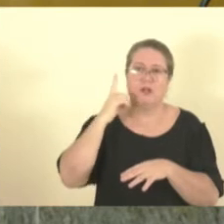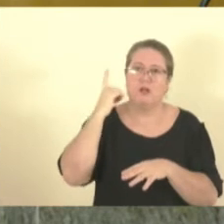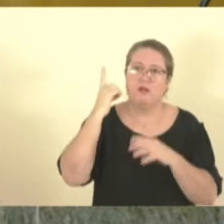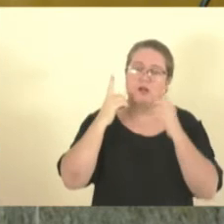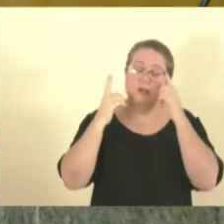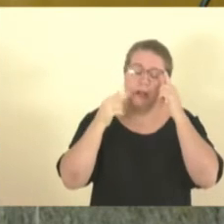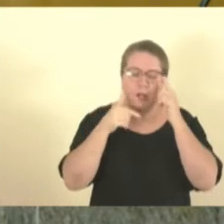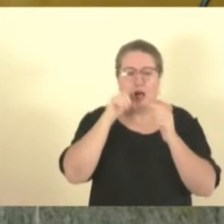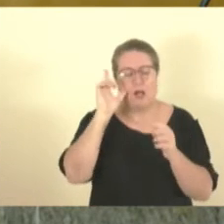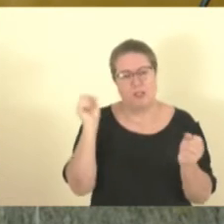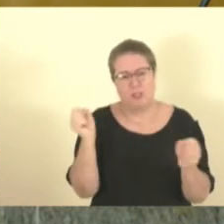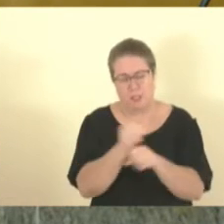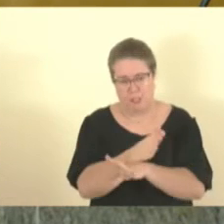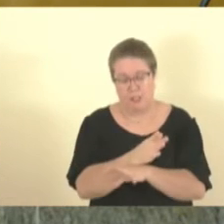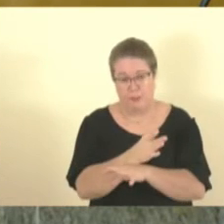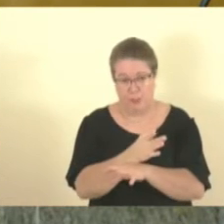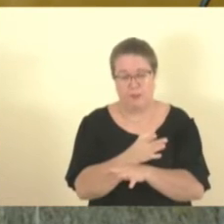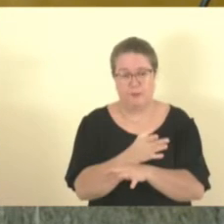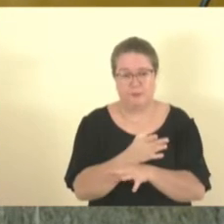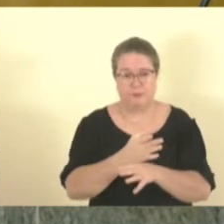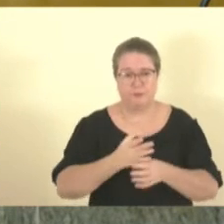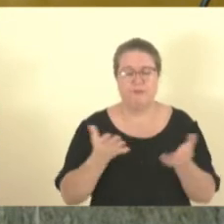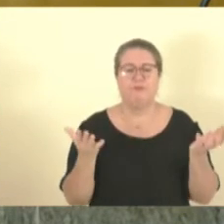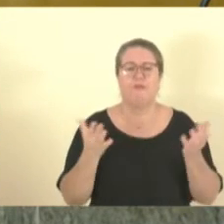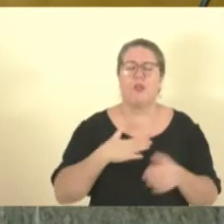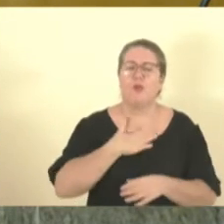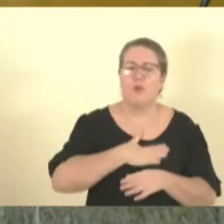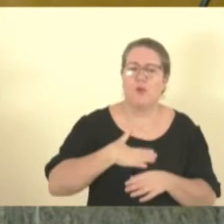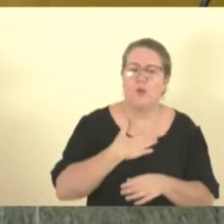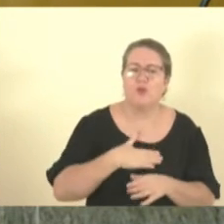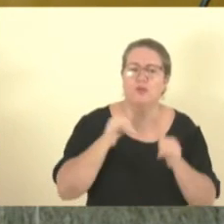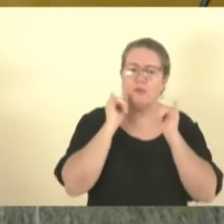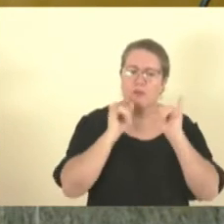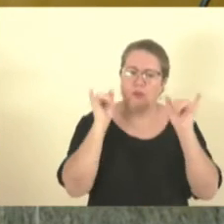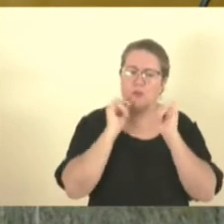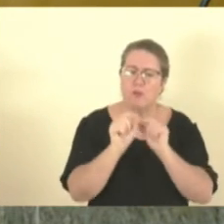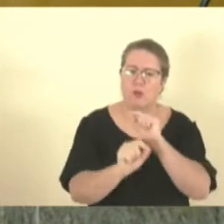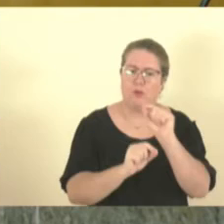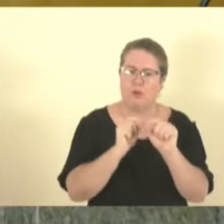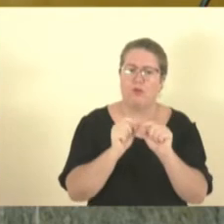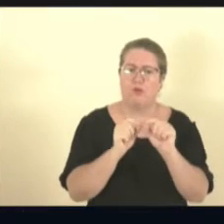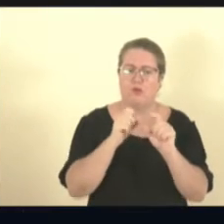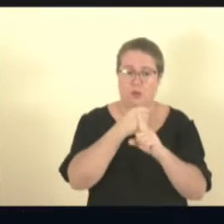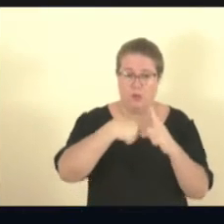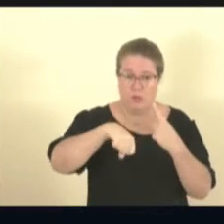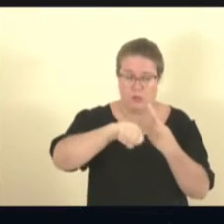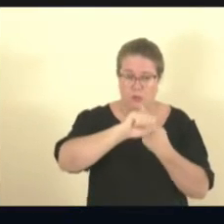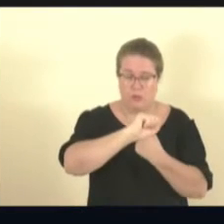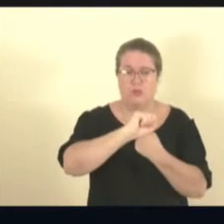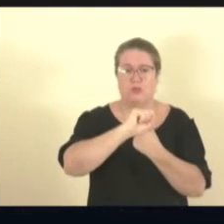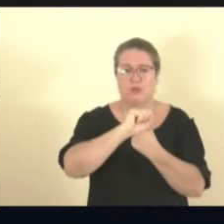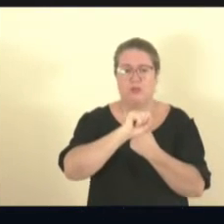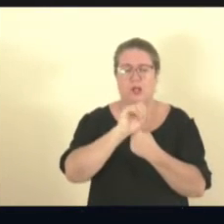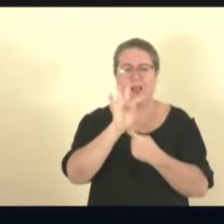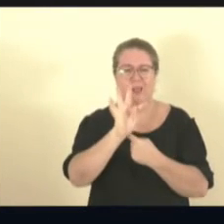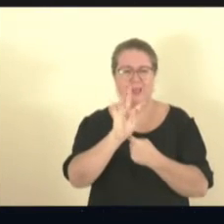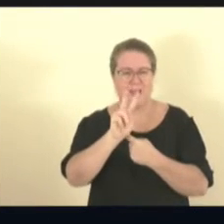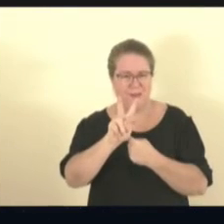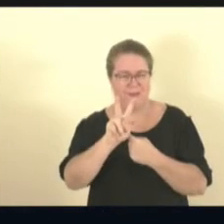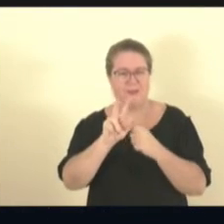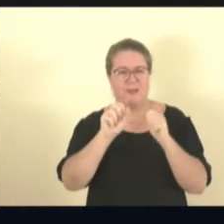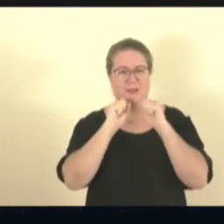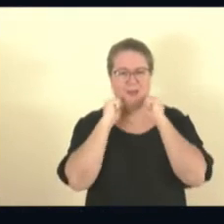sessão, eu gostaria de estar informando a sociedade, através da nossa TV Assembleia,